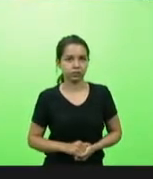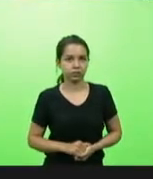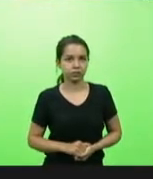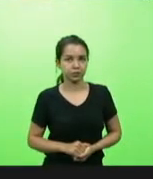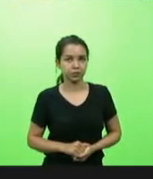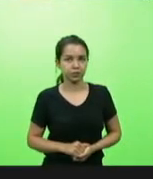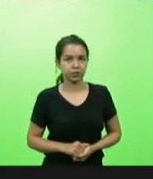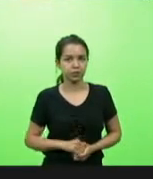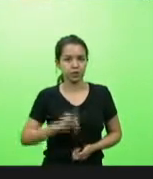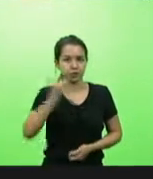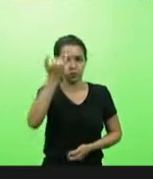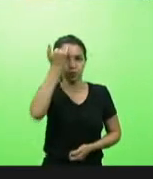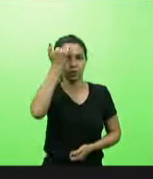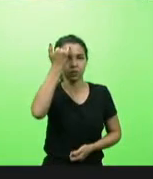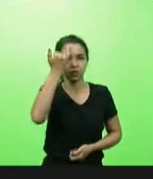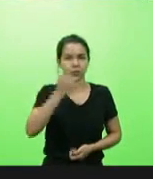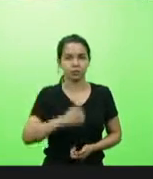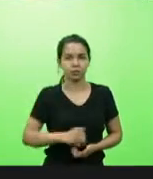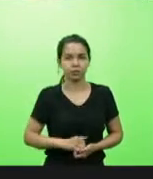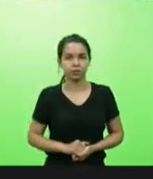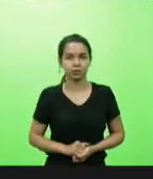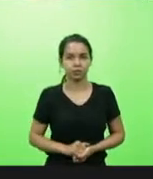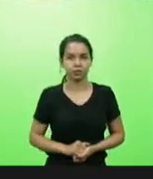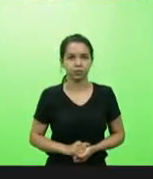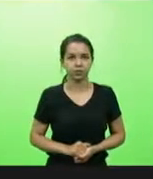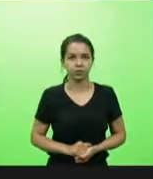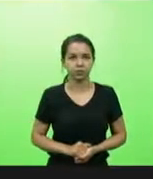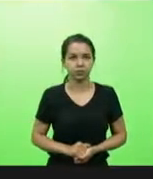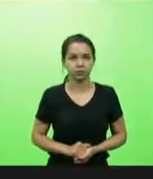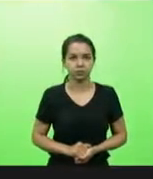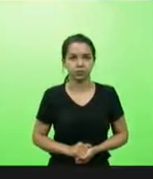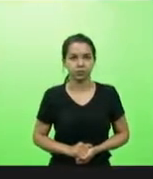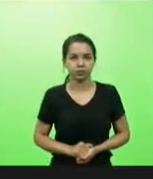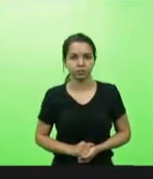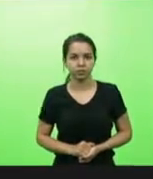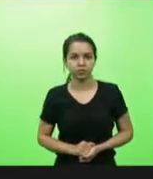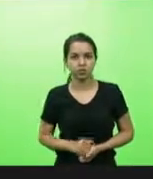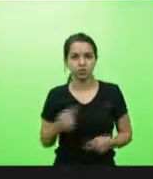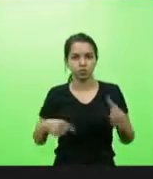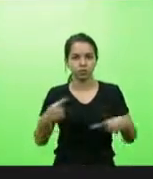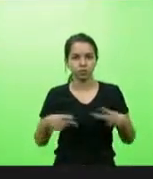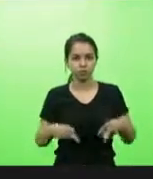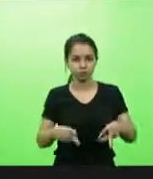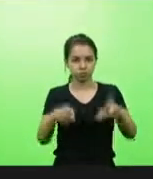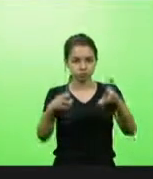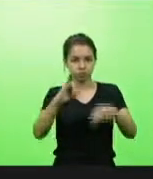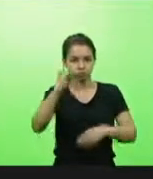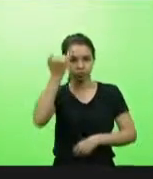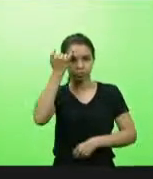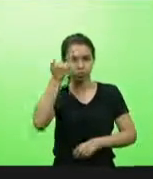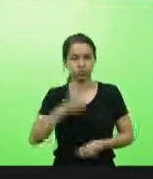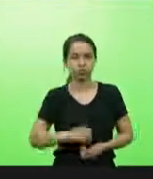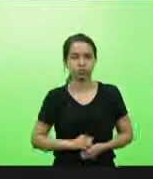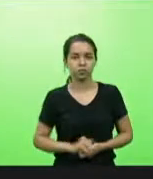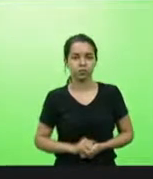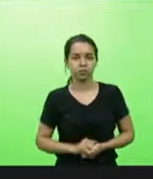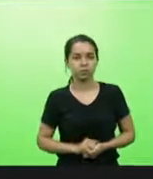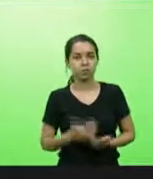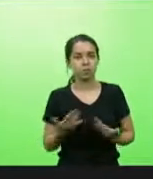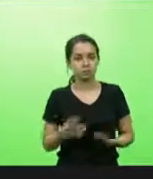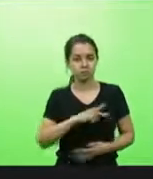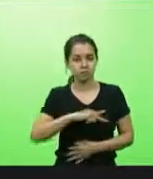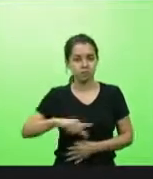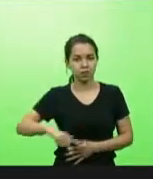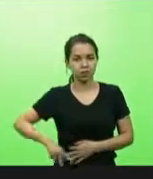Jair Miotto. Jair Miotto. É, o Jair Miotto fica na minha direita aqui. Ainda em discussão com a palavra o deputado Jair Miotto. Sr. Presidente,